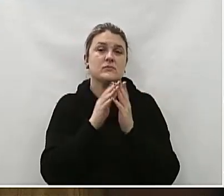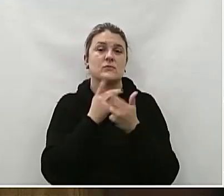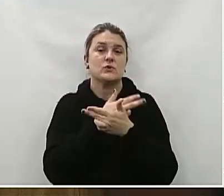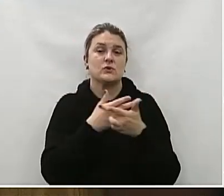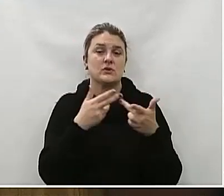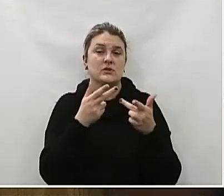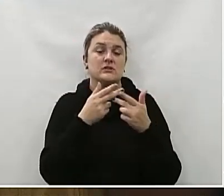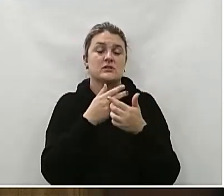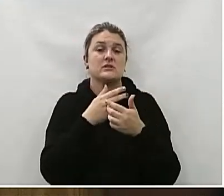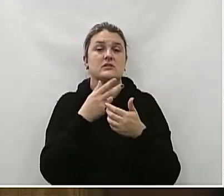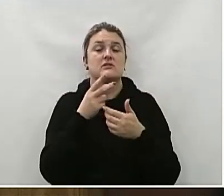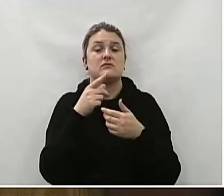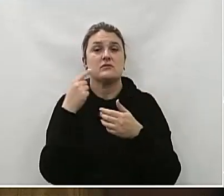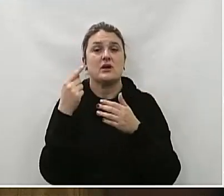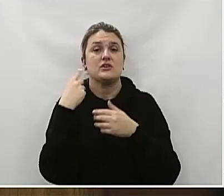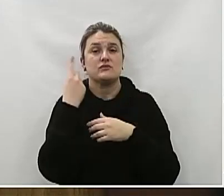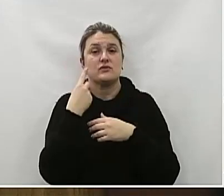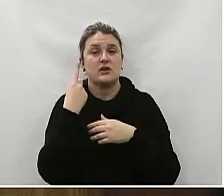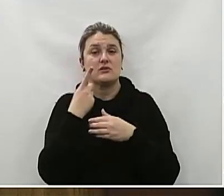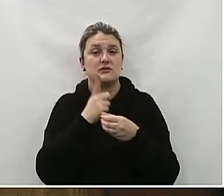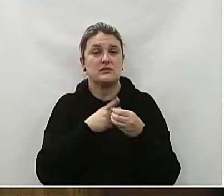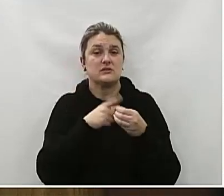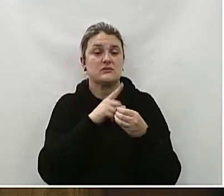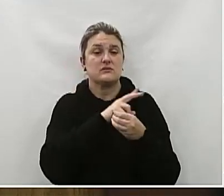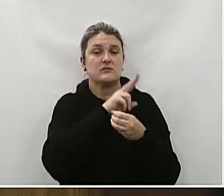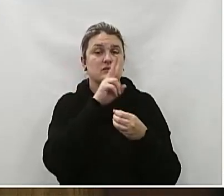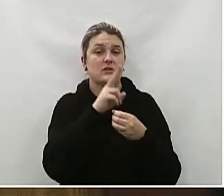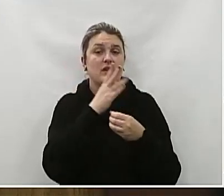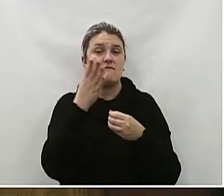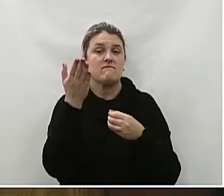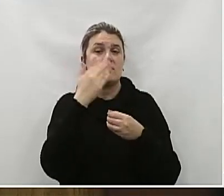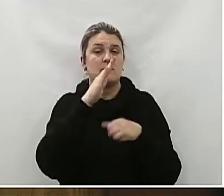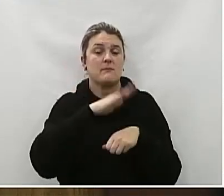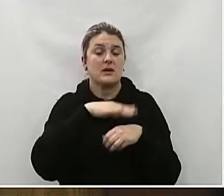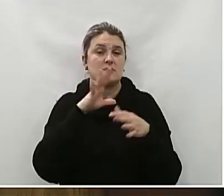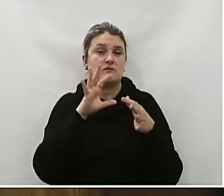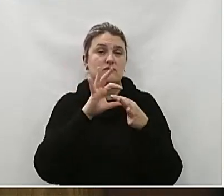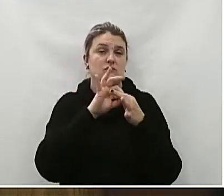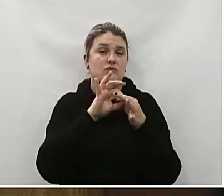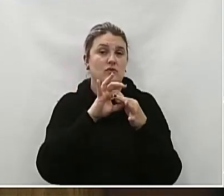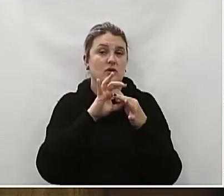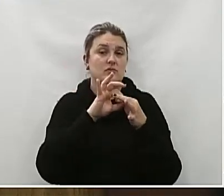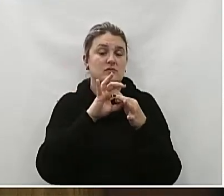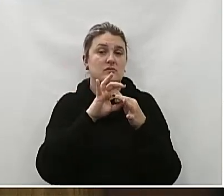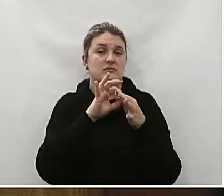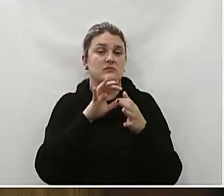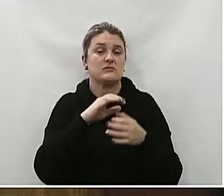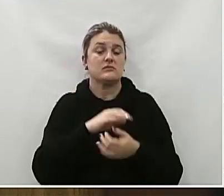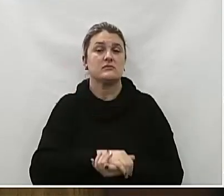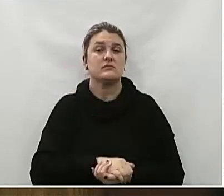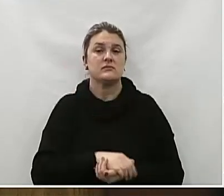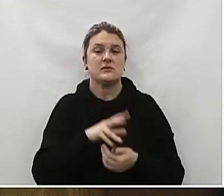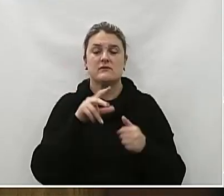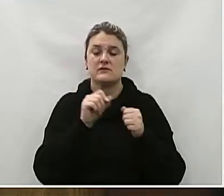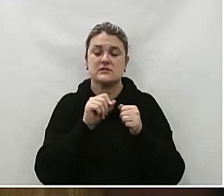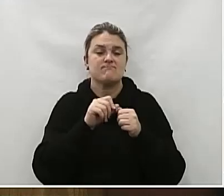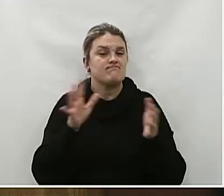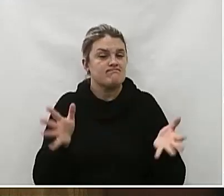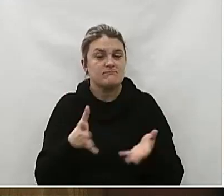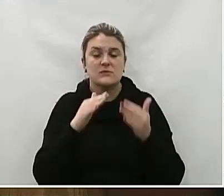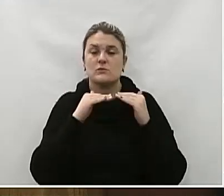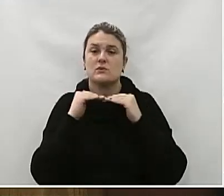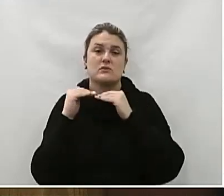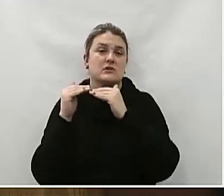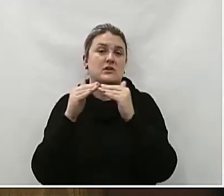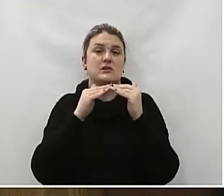As contribuições Que os advogados De União da Vitória Têm feito Para fortalecer Nosso sistema Jurídico E promover A igualdade Perante a